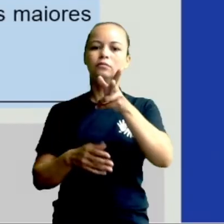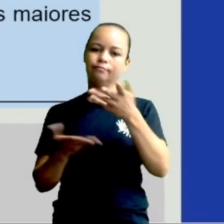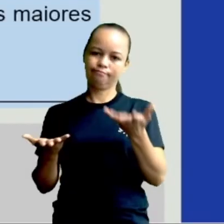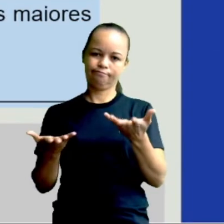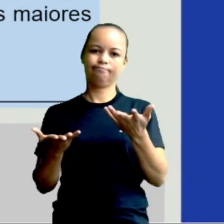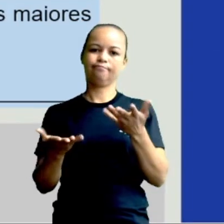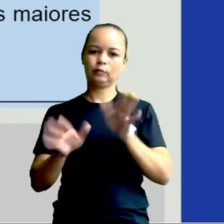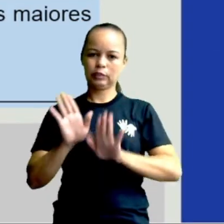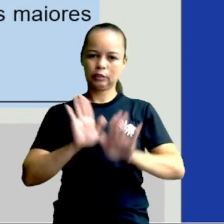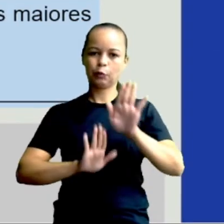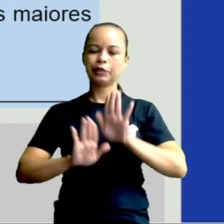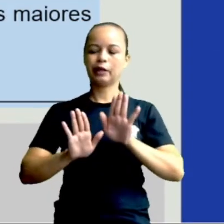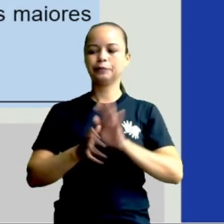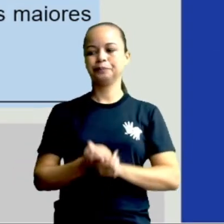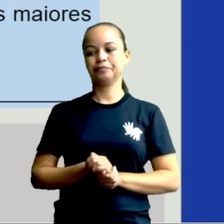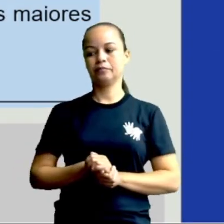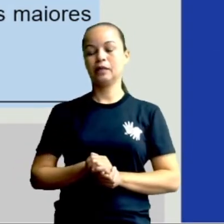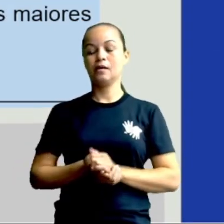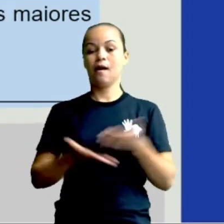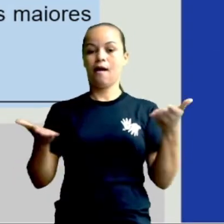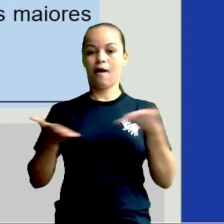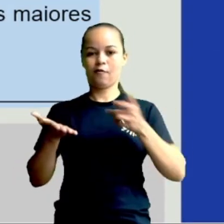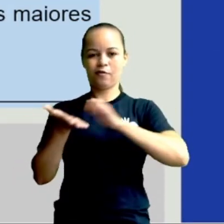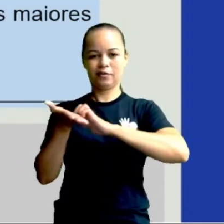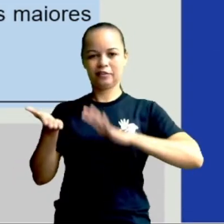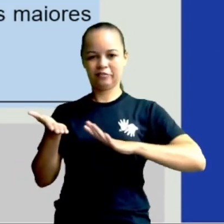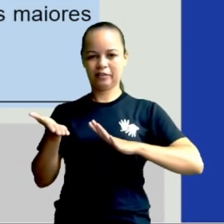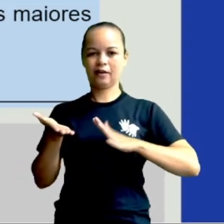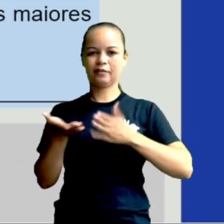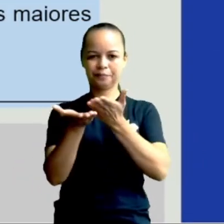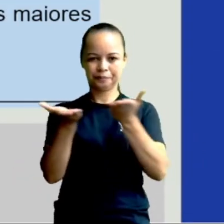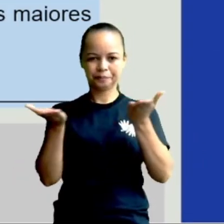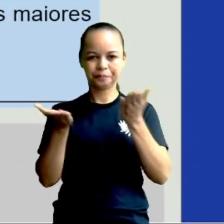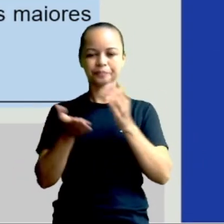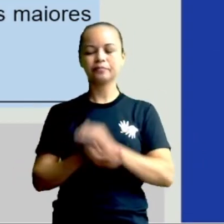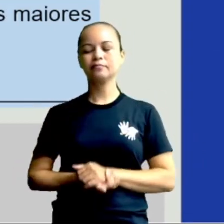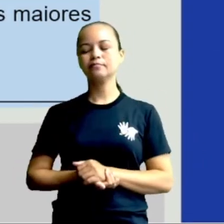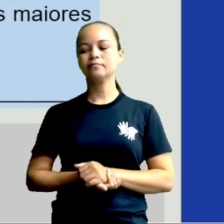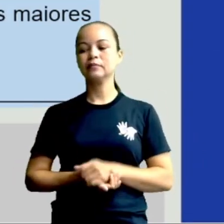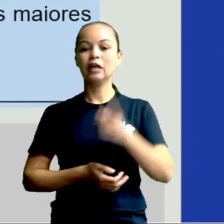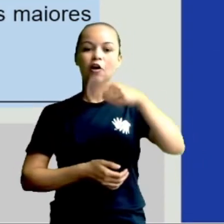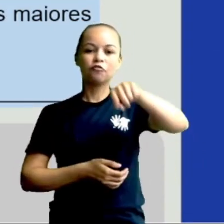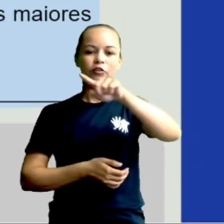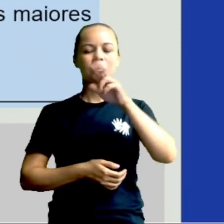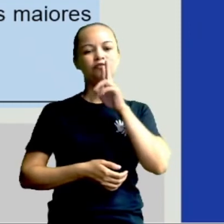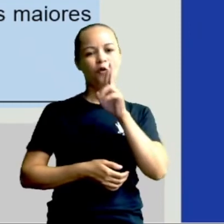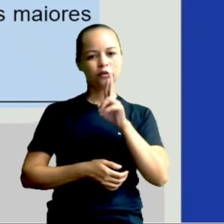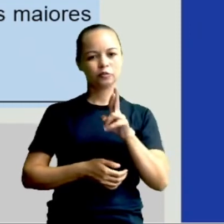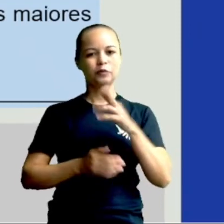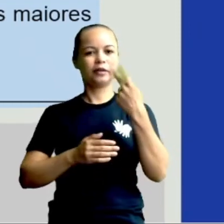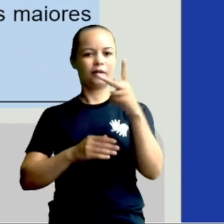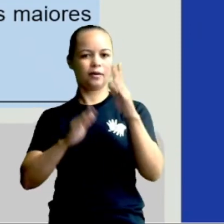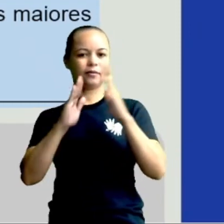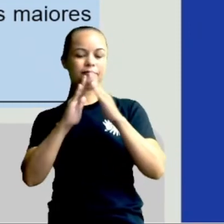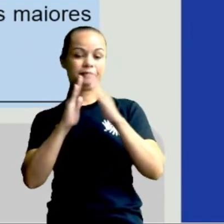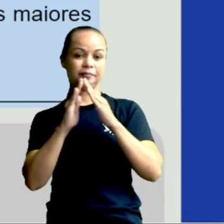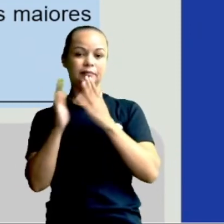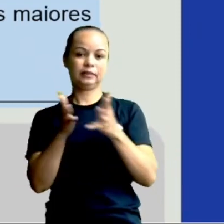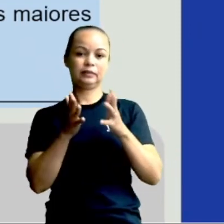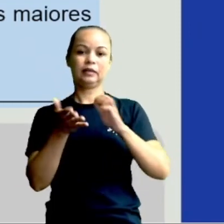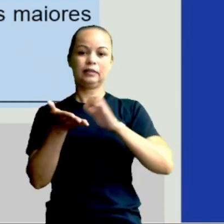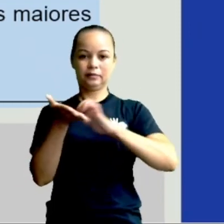a nossa atividade. Agora é com vocês, tá certo? Vocês vão responder em casa esses